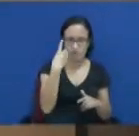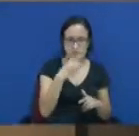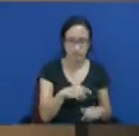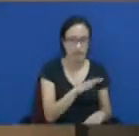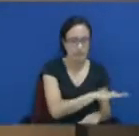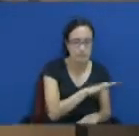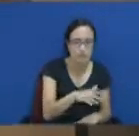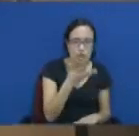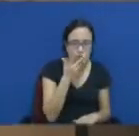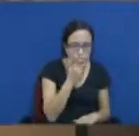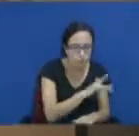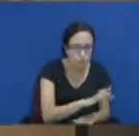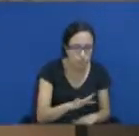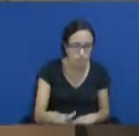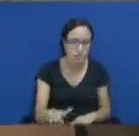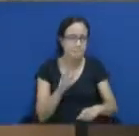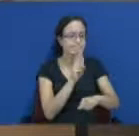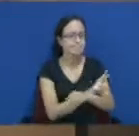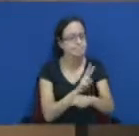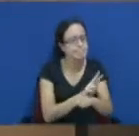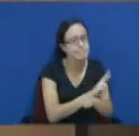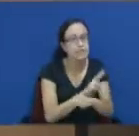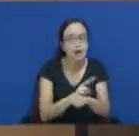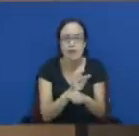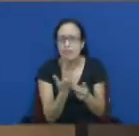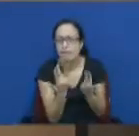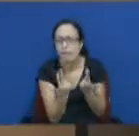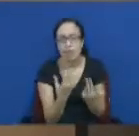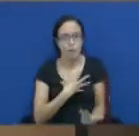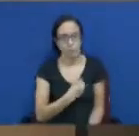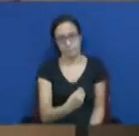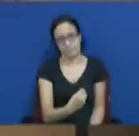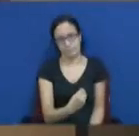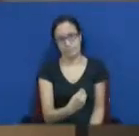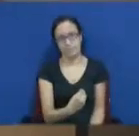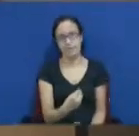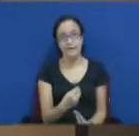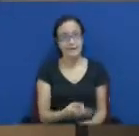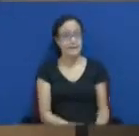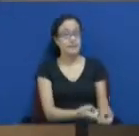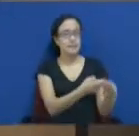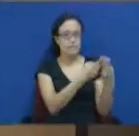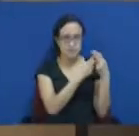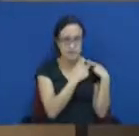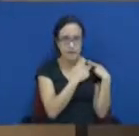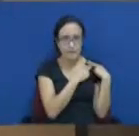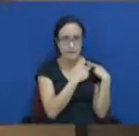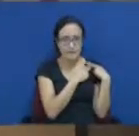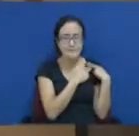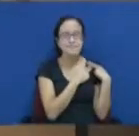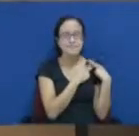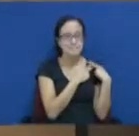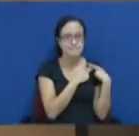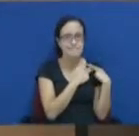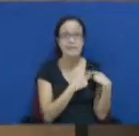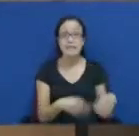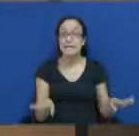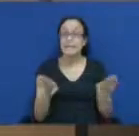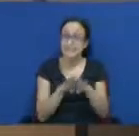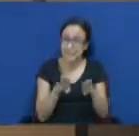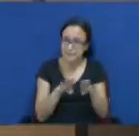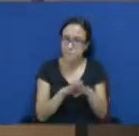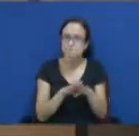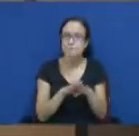filhos. E, além disso, dessa responsabilidade, nós ainda temos que fazer planejamento de